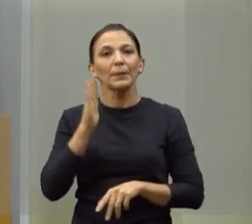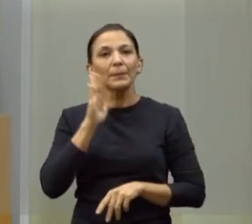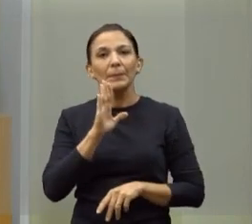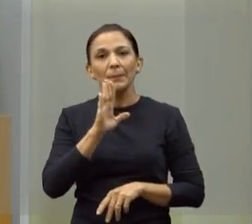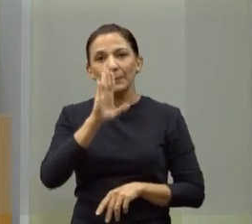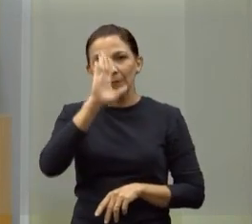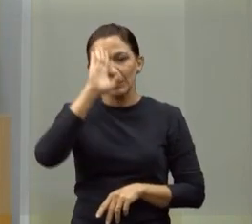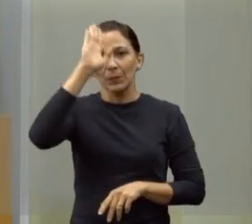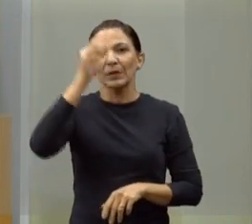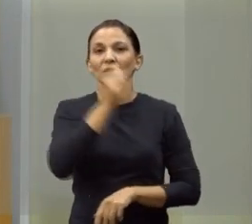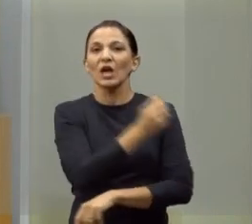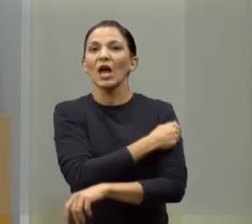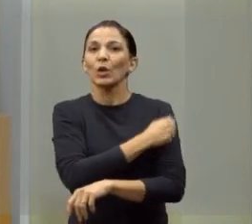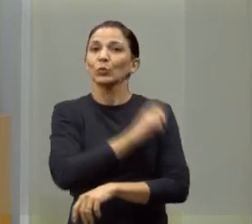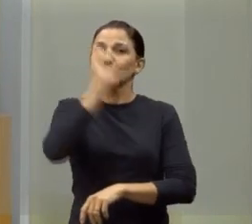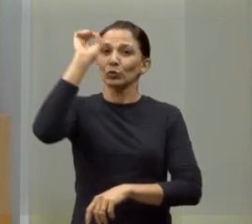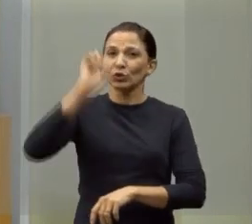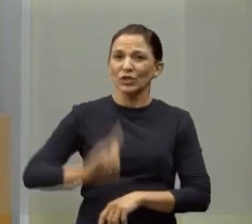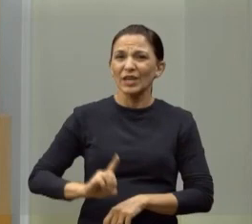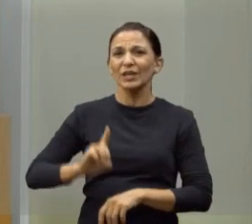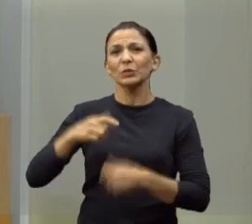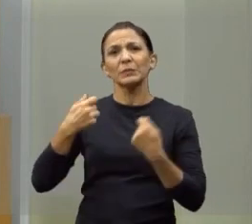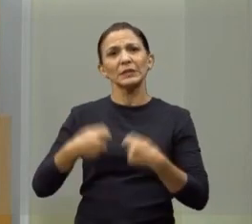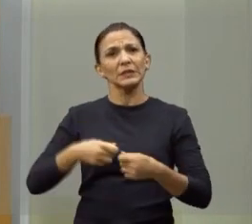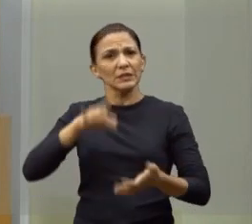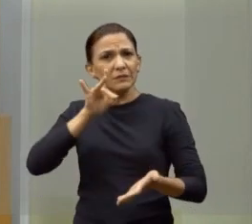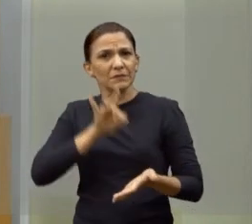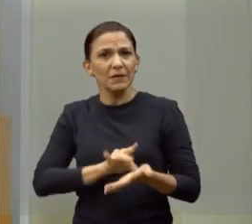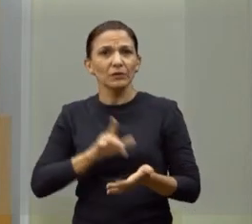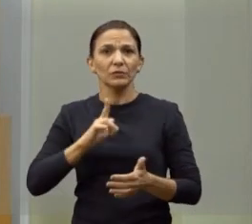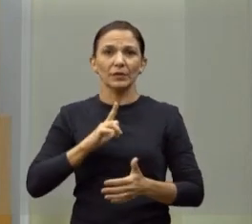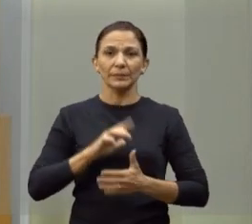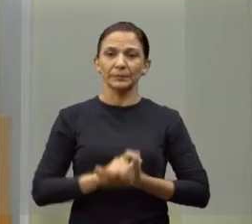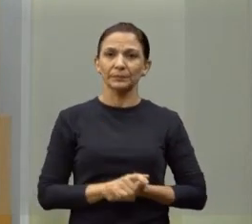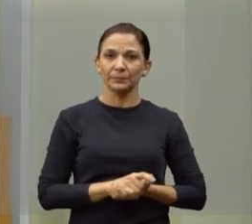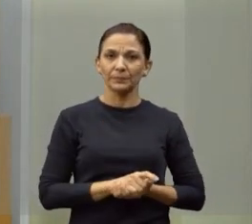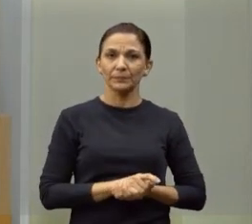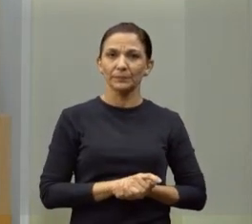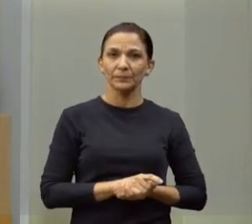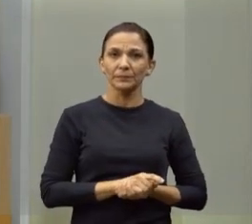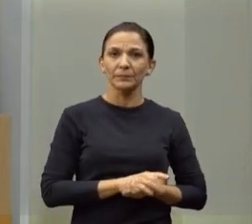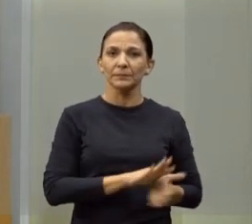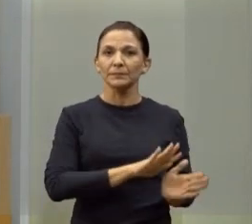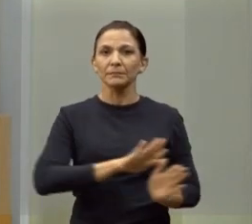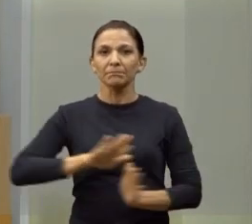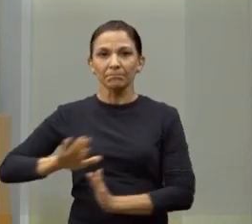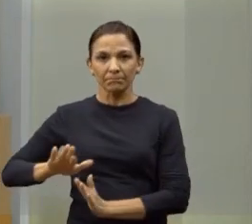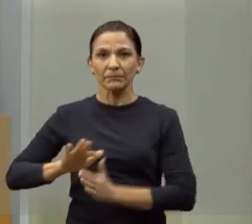alunos que têm os seus direitos já negligenciados. Falando sobre alunos, para encerrar,